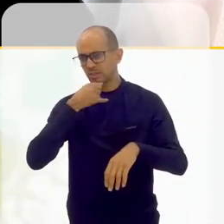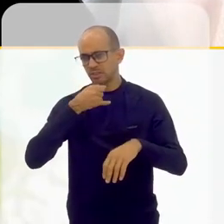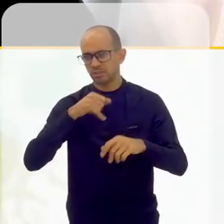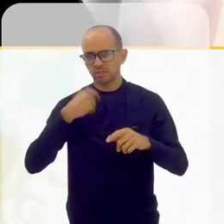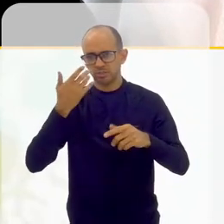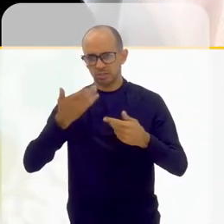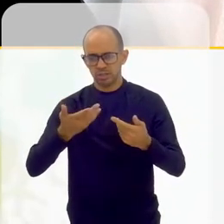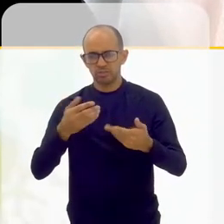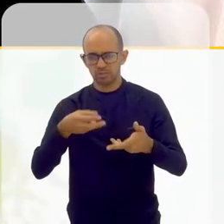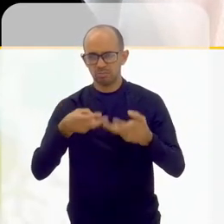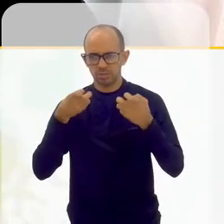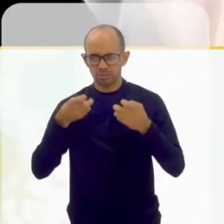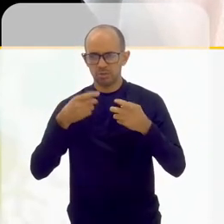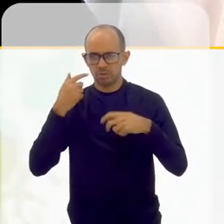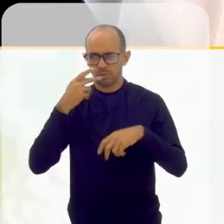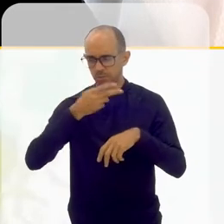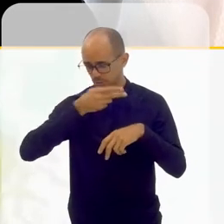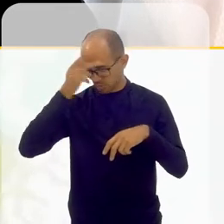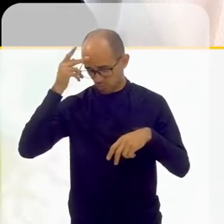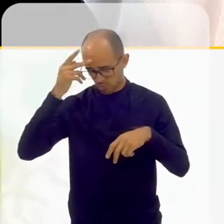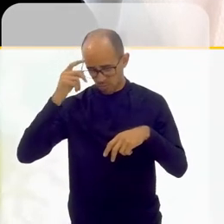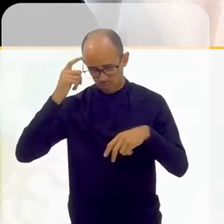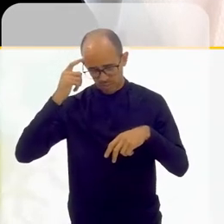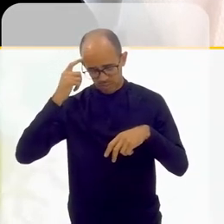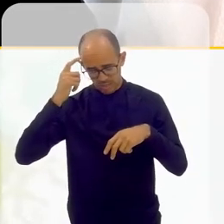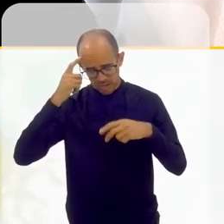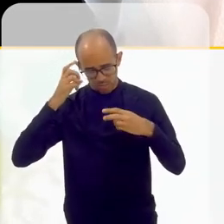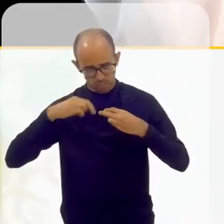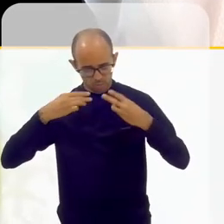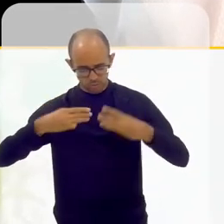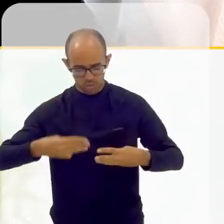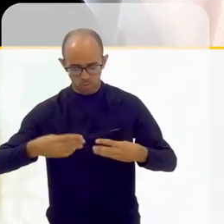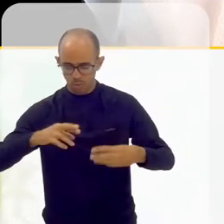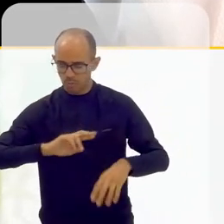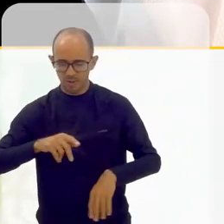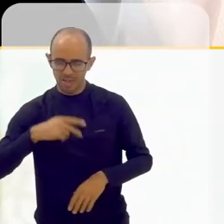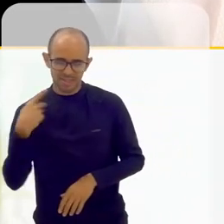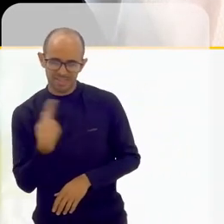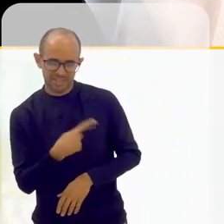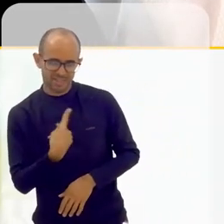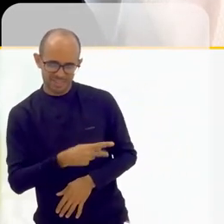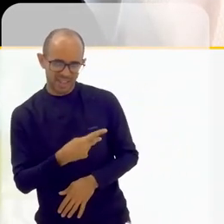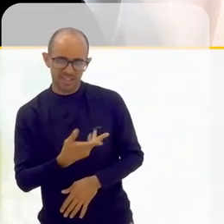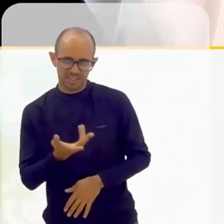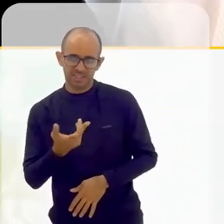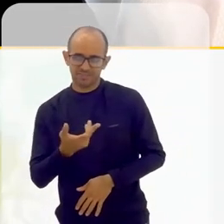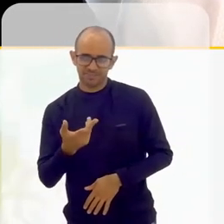Então, é muito triste você ver uma pessoa que acha que museu não foi feito para ela.